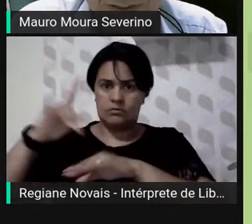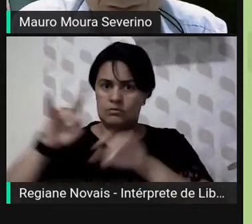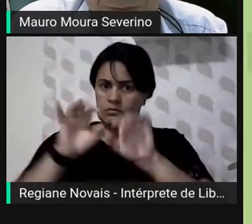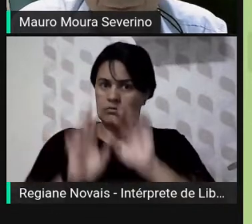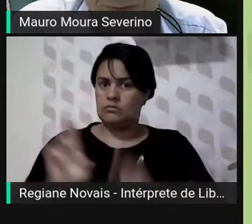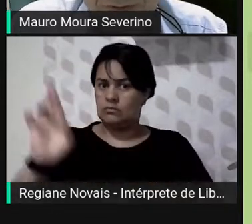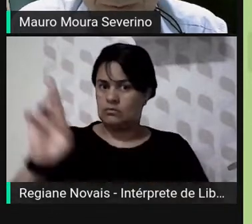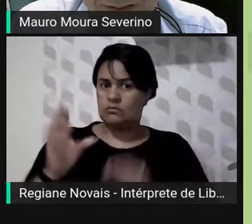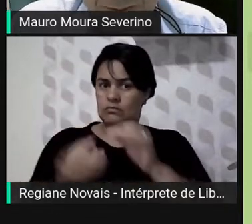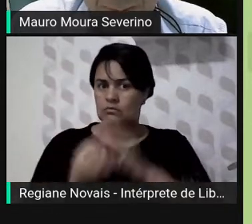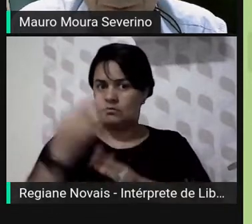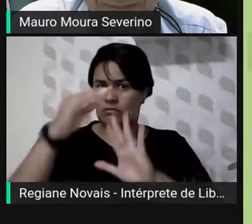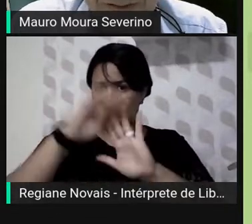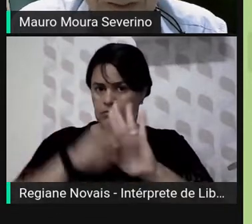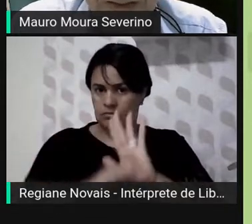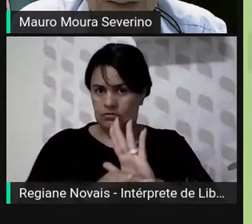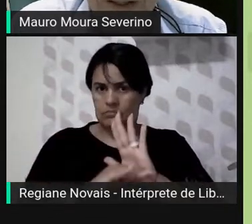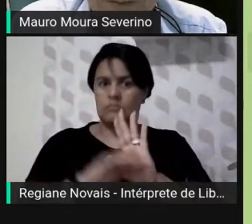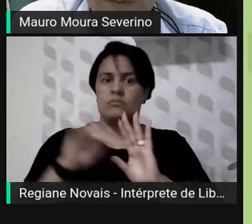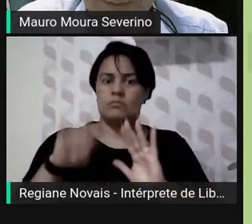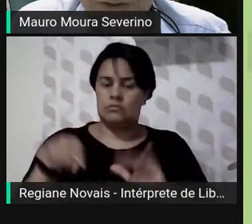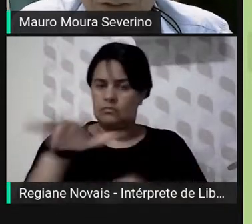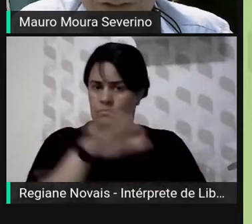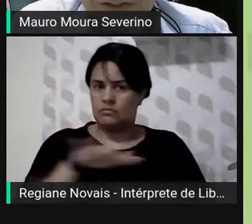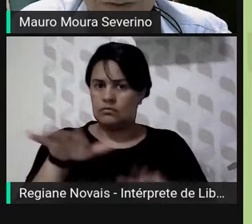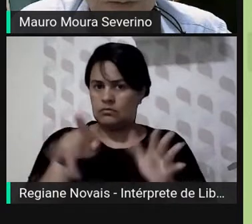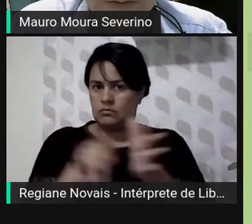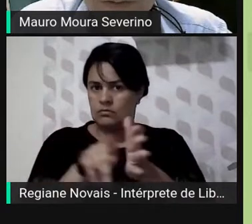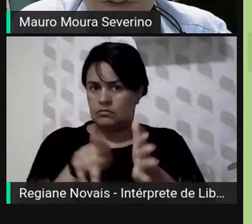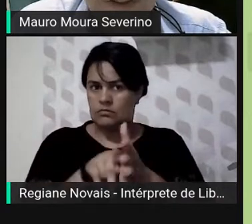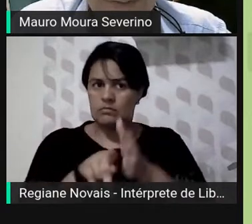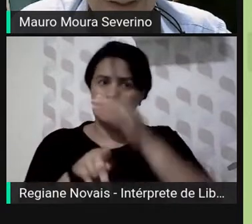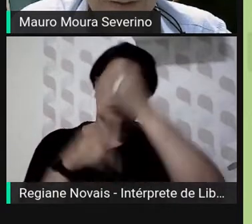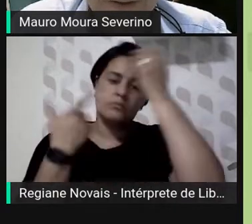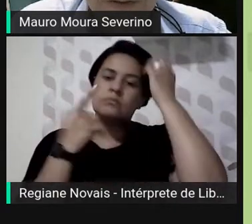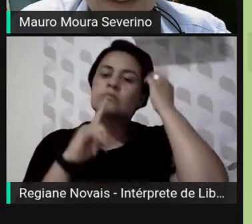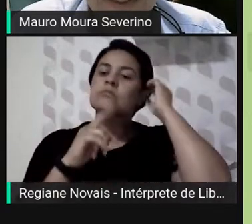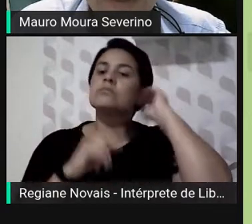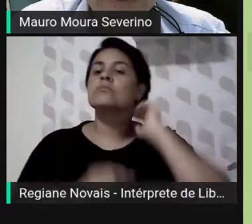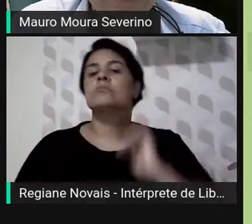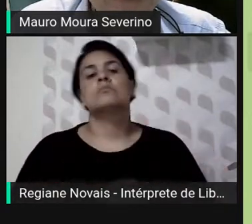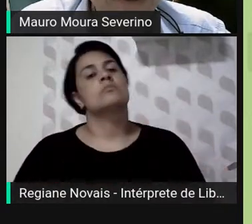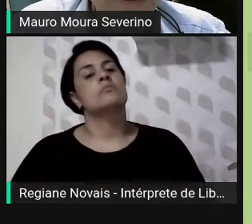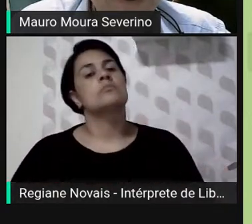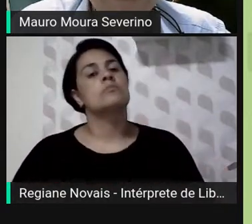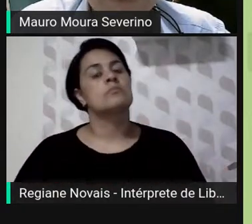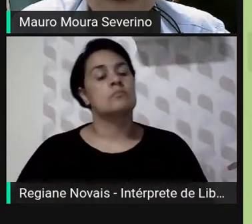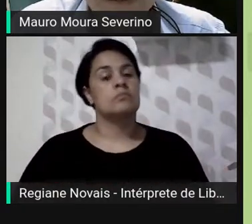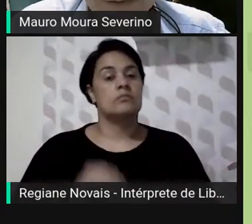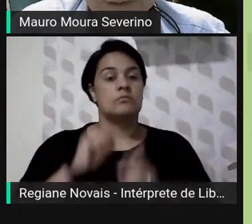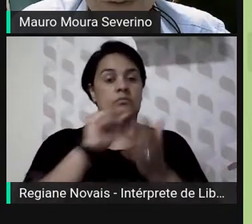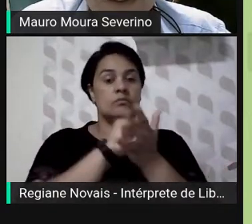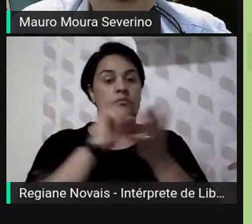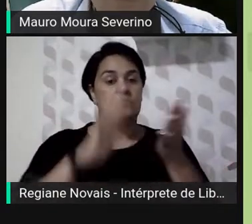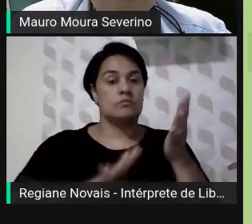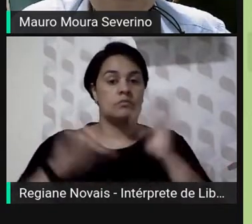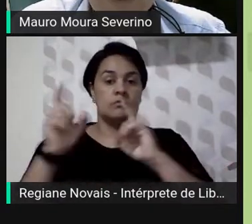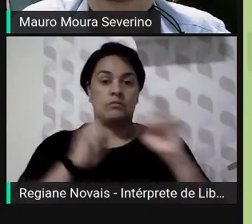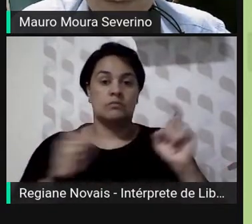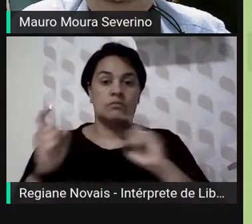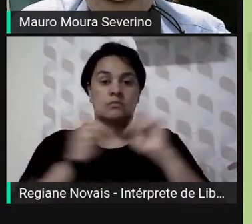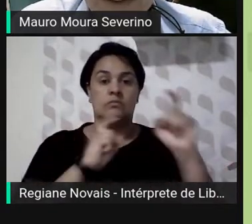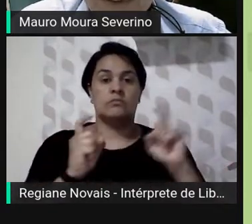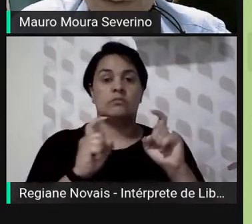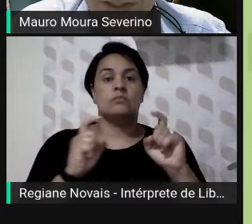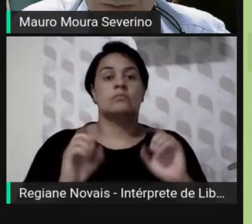Programa de Resultados da Câmara, que é um instrumento de gestão do desempenho das unidades administrativas e servidores com